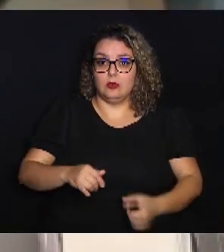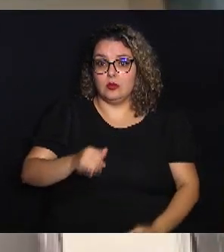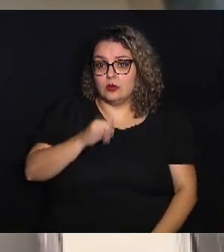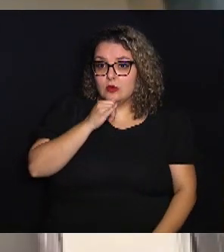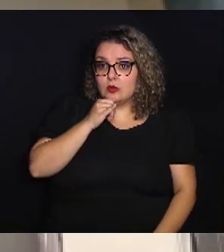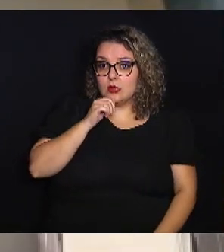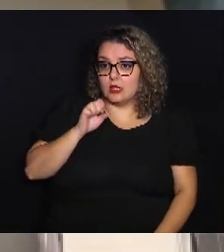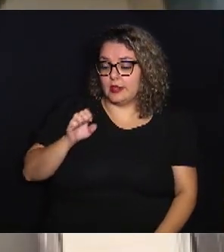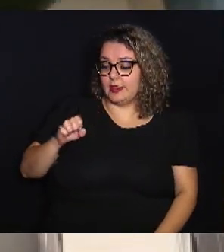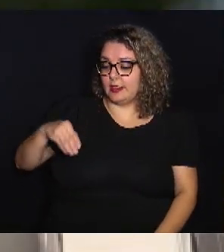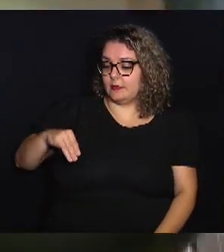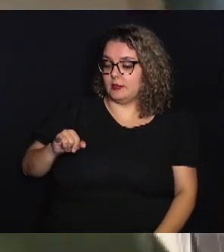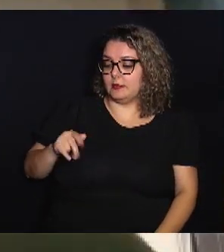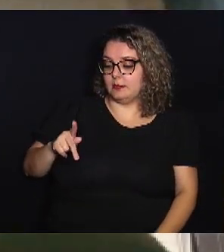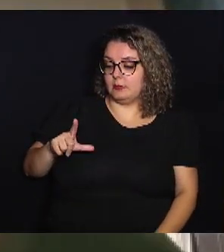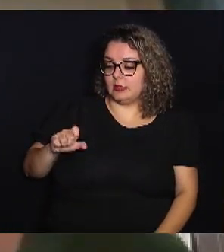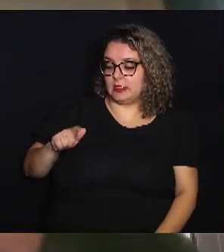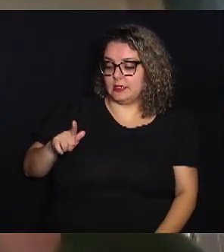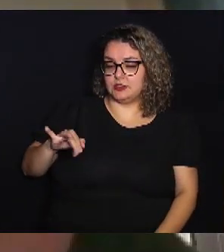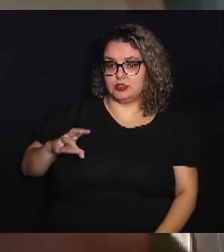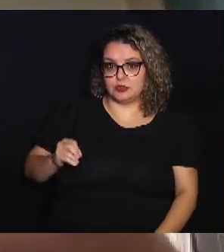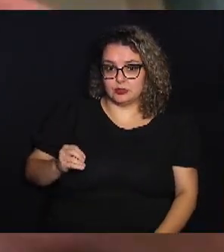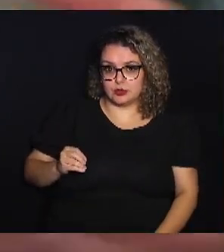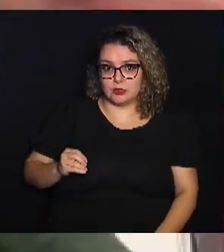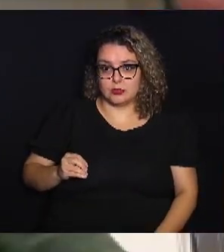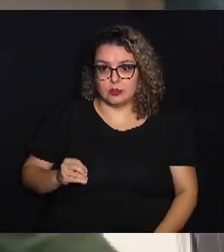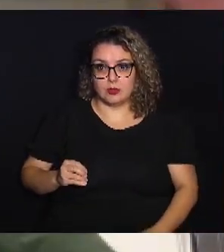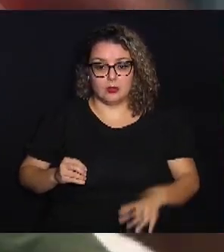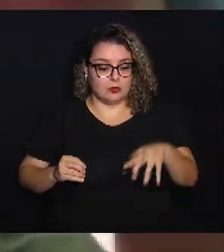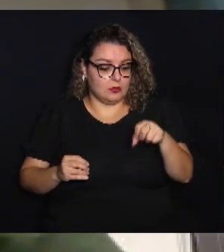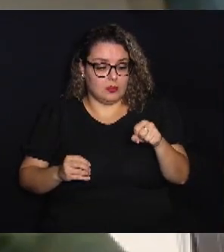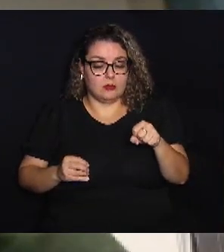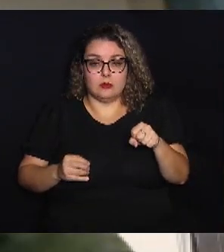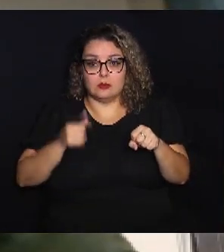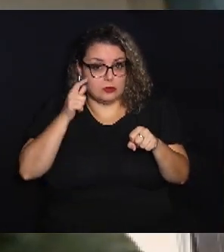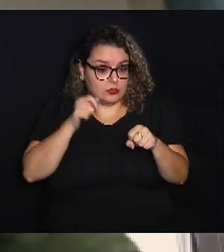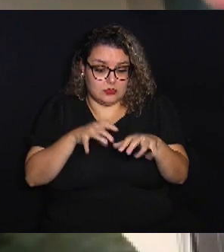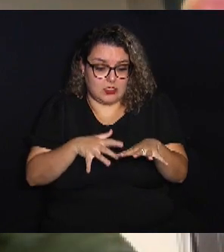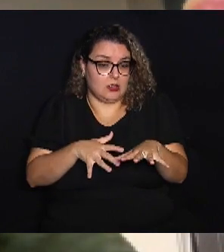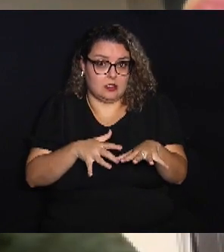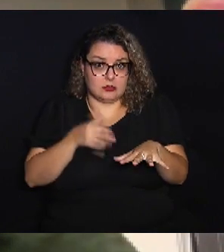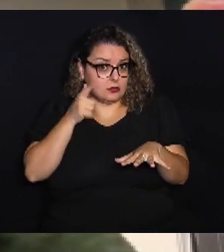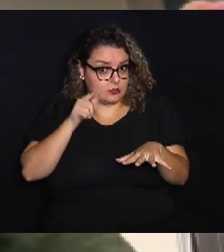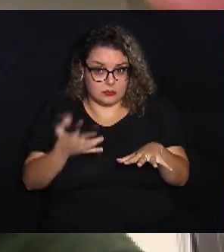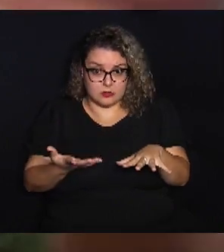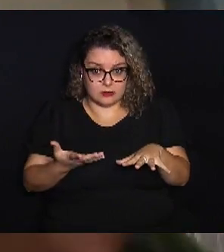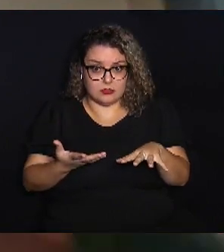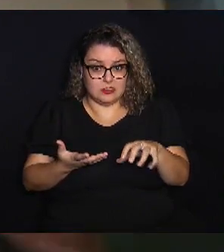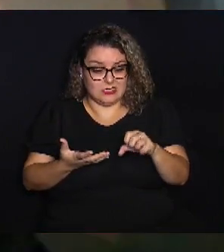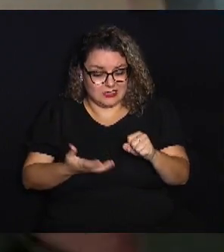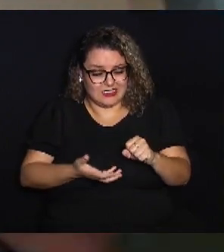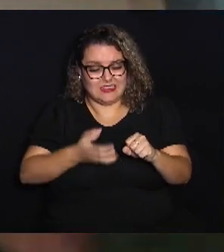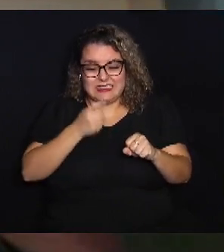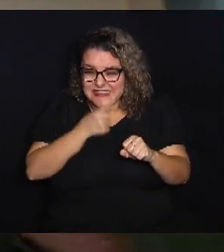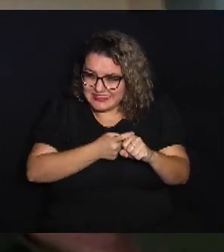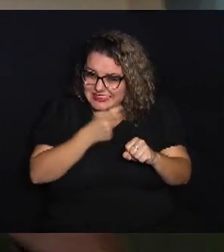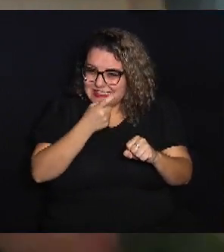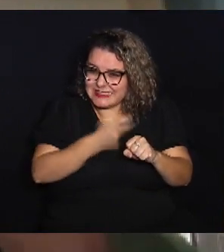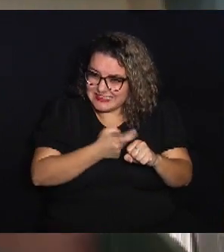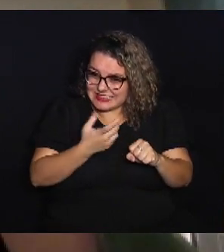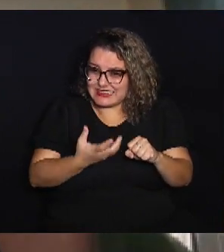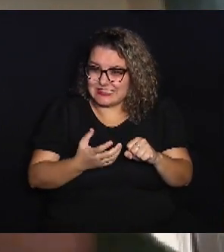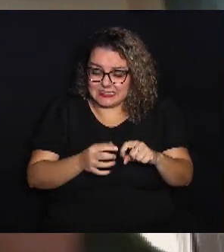hemiplégico com a mão fechada. A mão chega uma hora que não abre mais. Tá tão dura